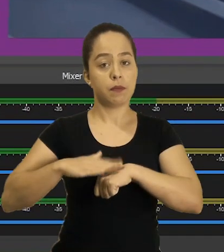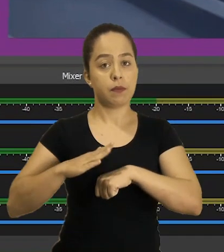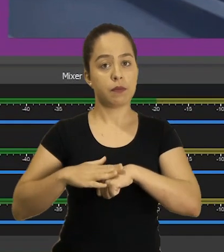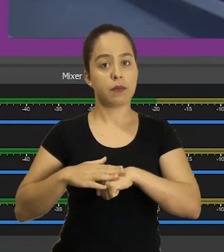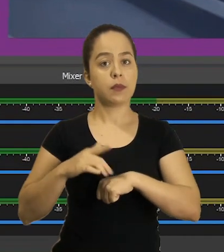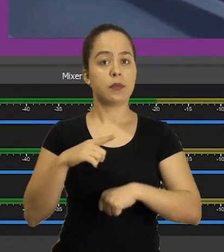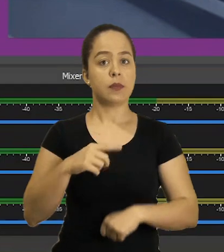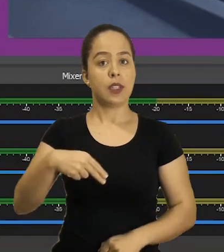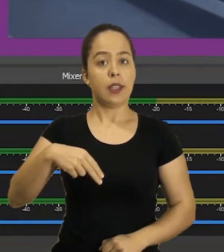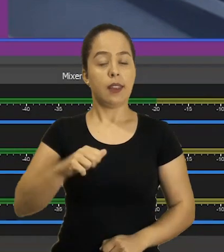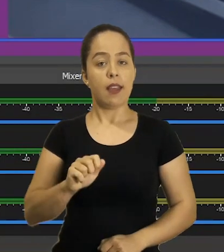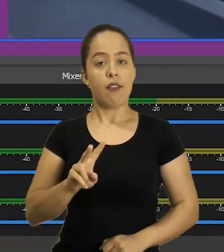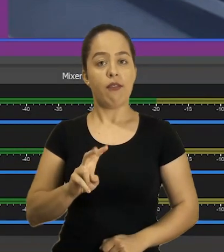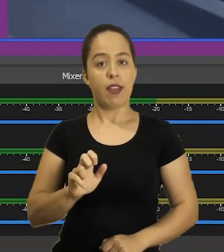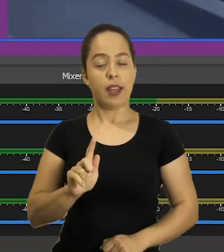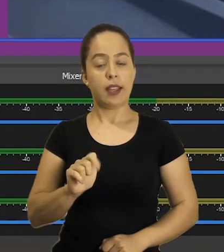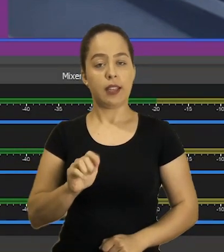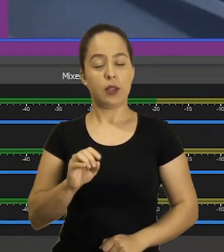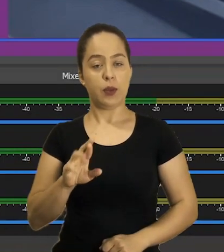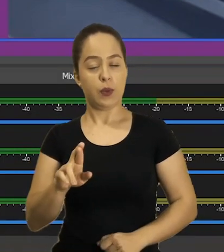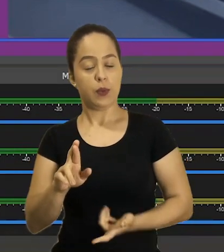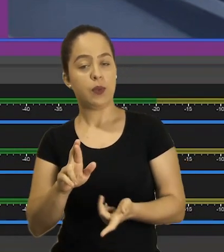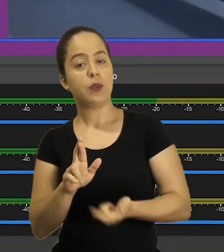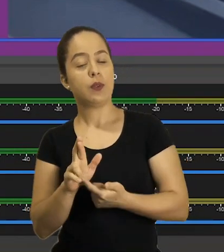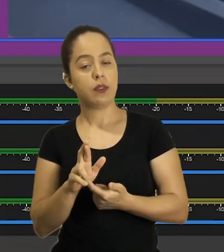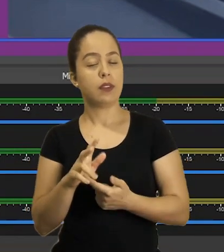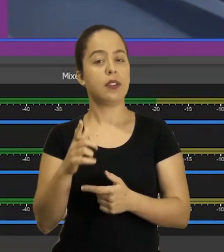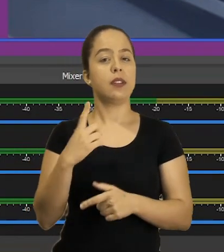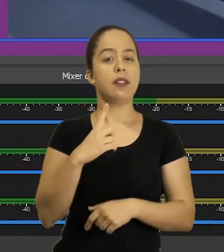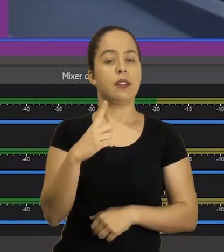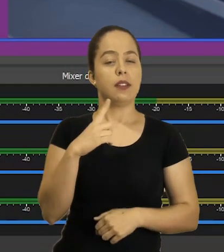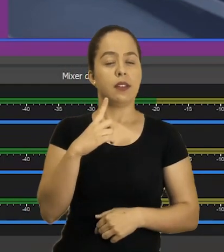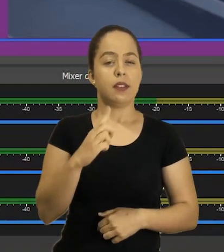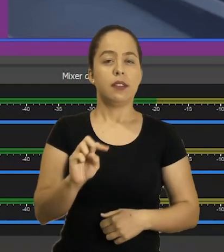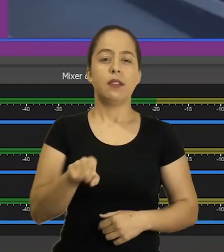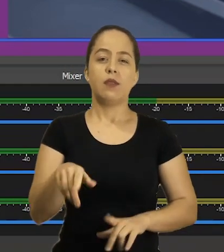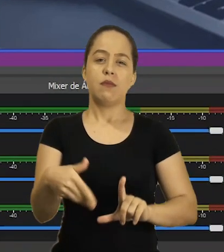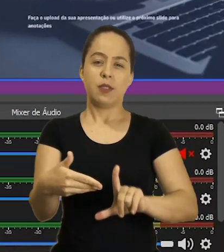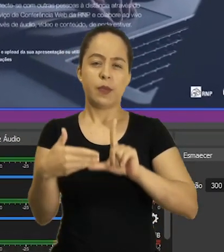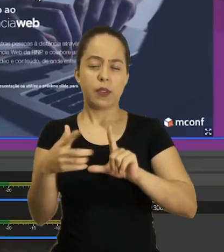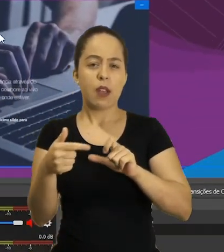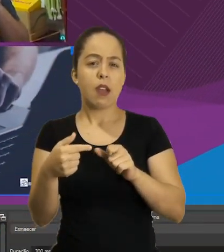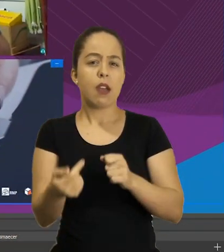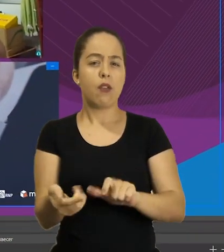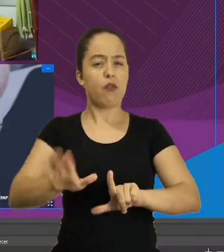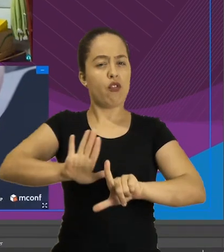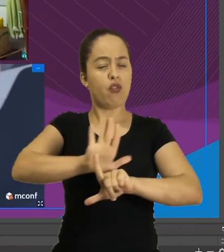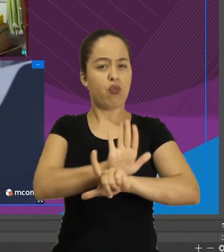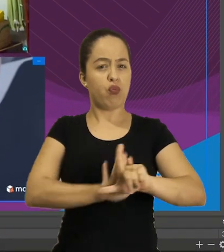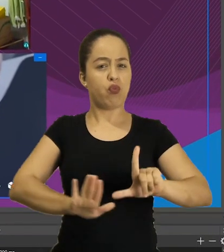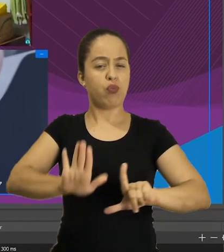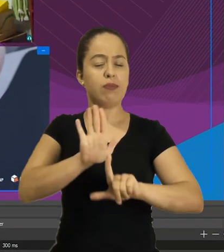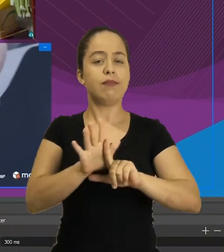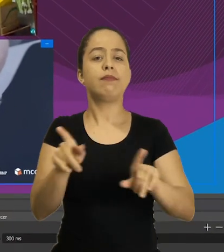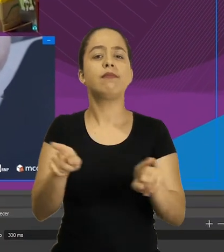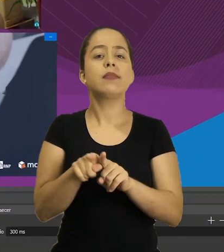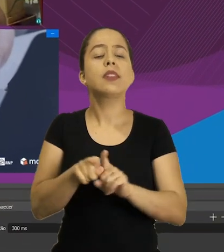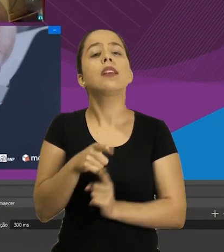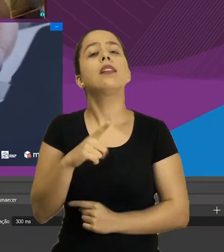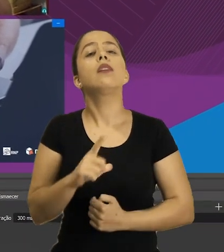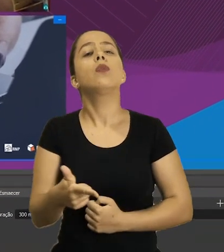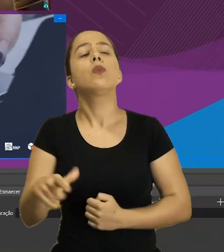Eu fiz o navegador, aqui com a webconferência de fundo, sem o chat.